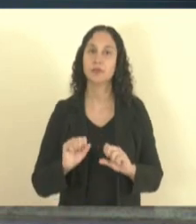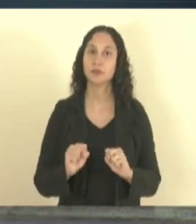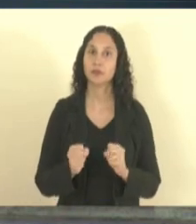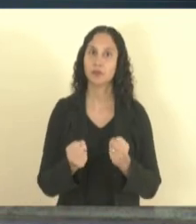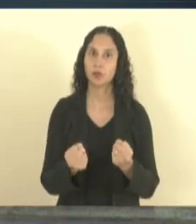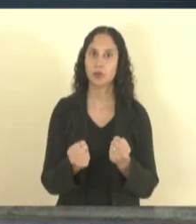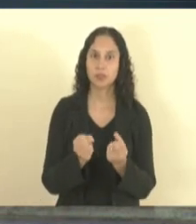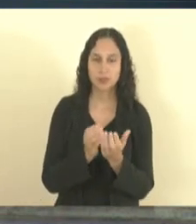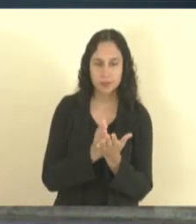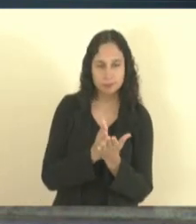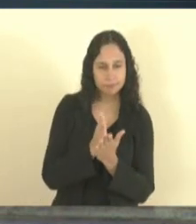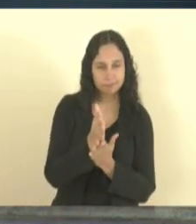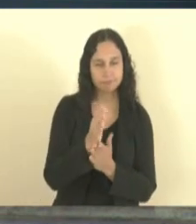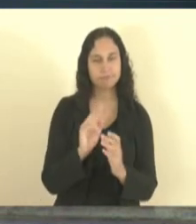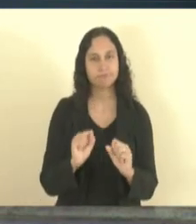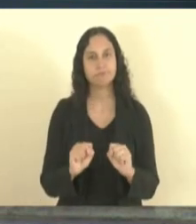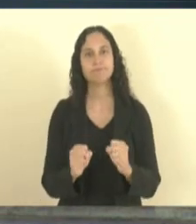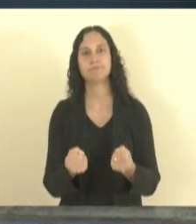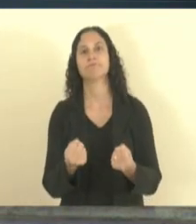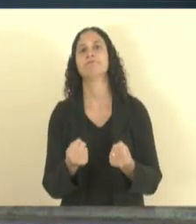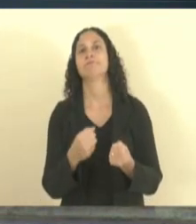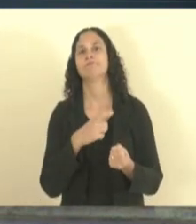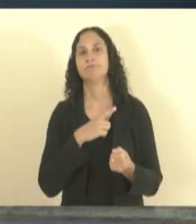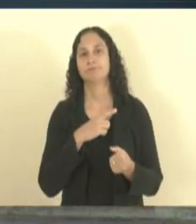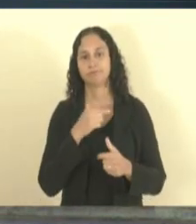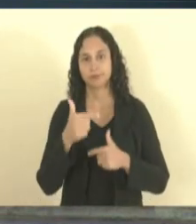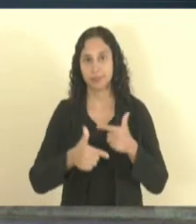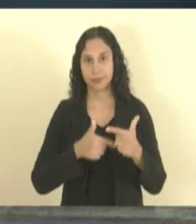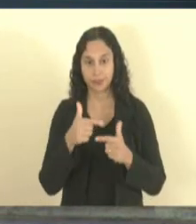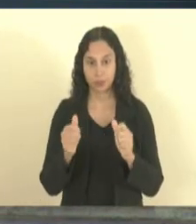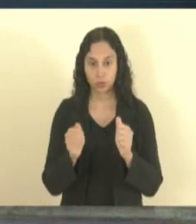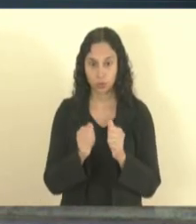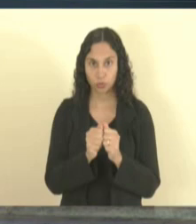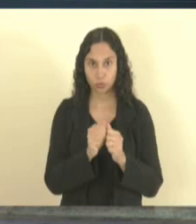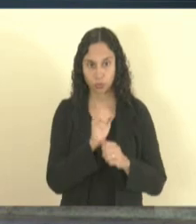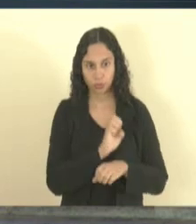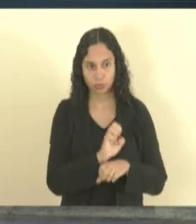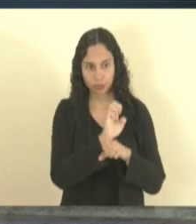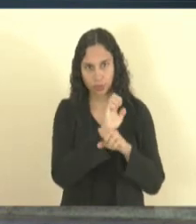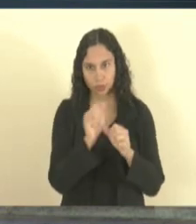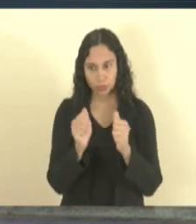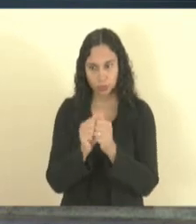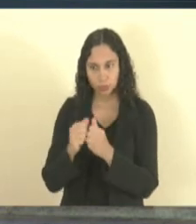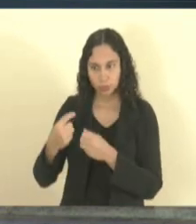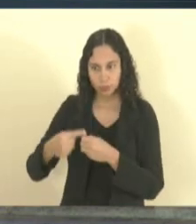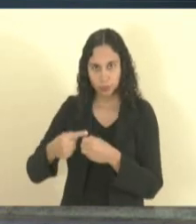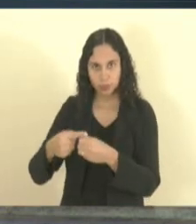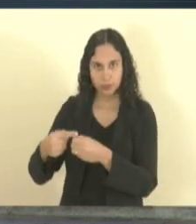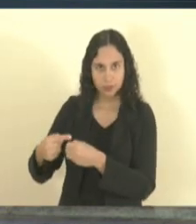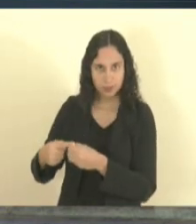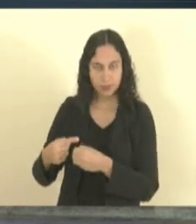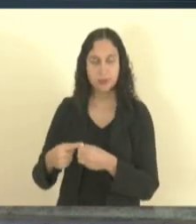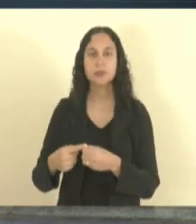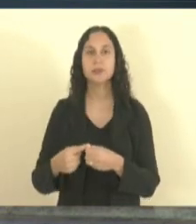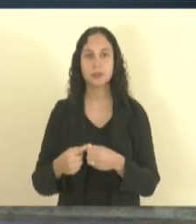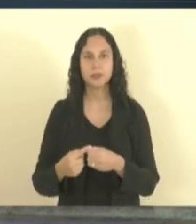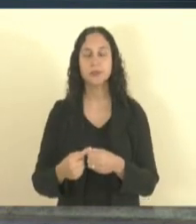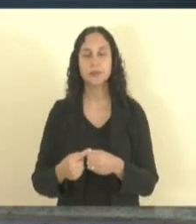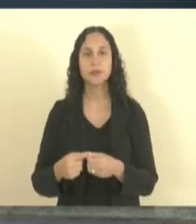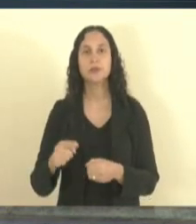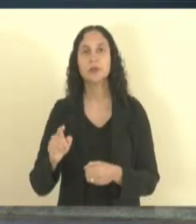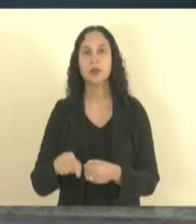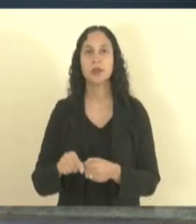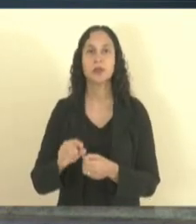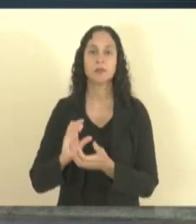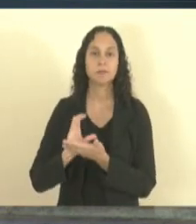esse segmento nós vamos operar com o estado vamos operar com o município também nós vamos estar financiando